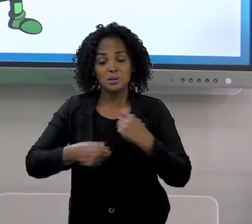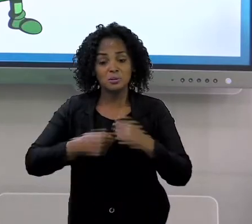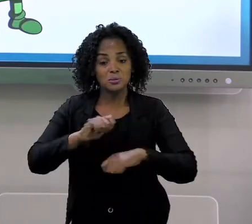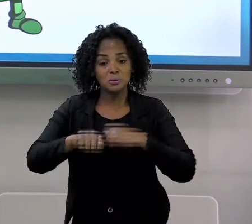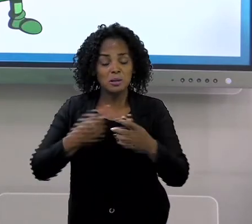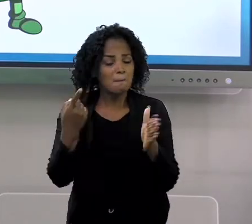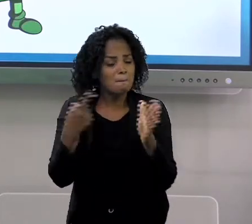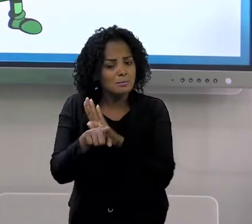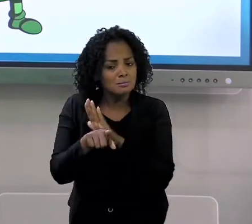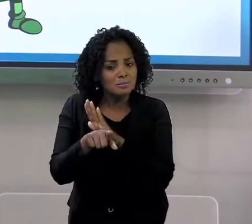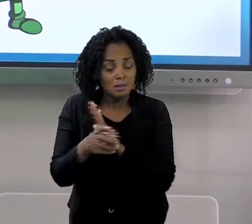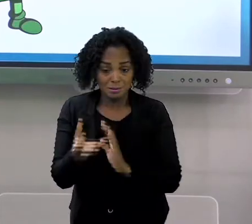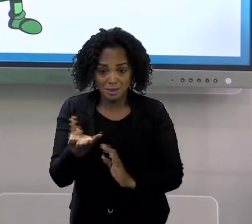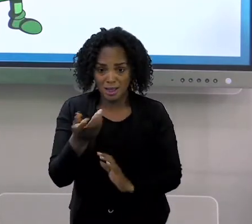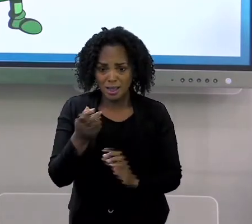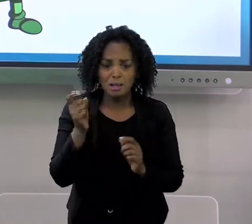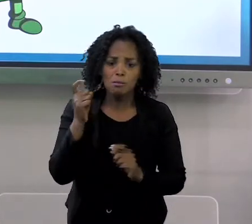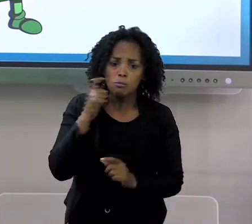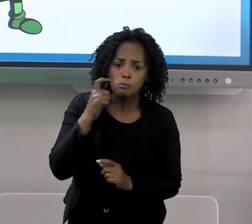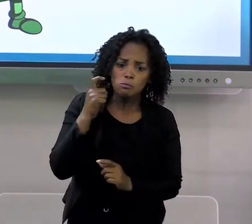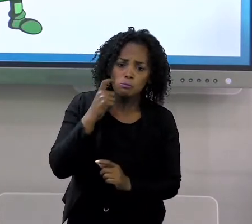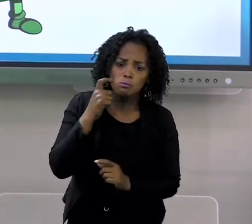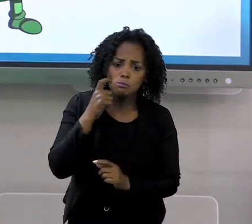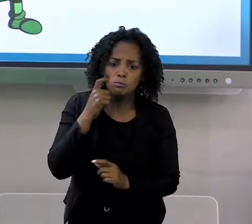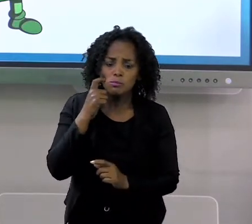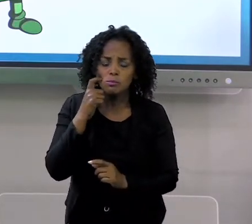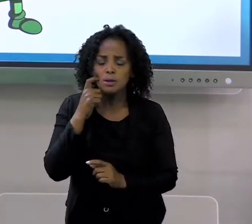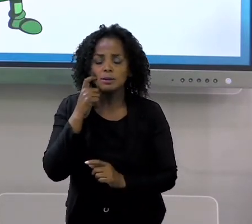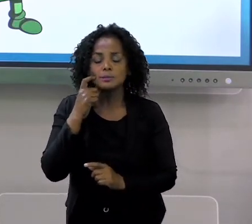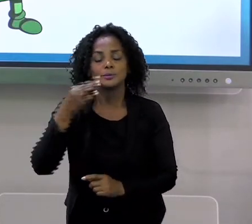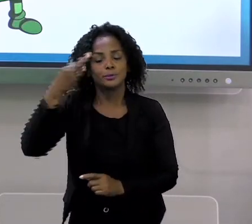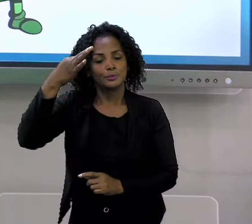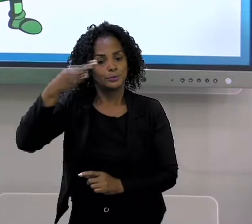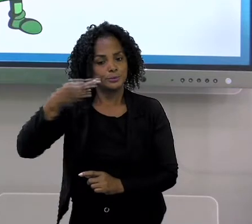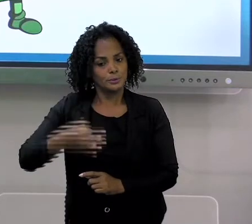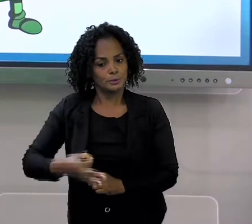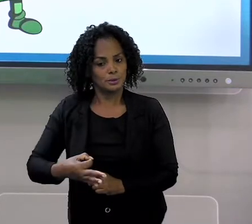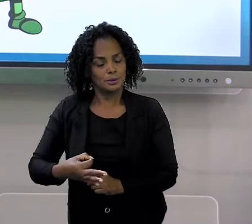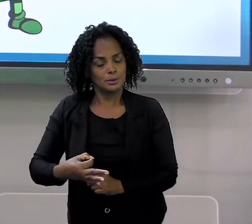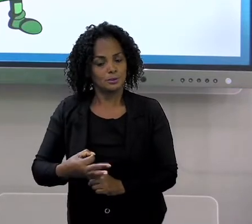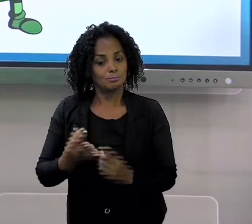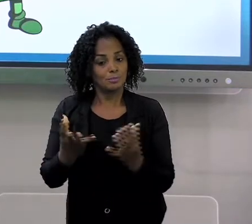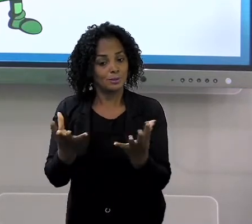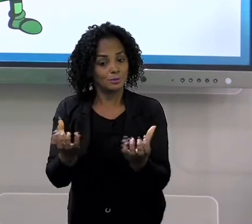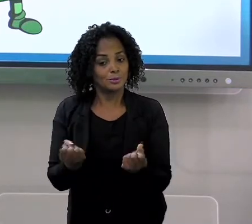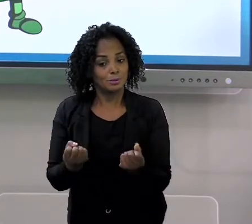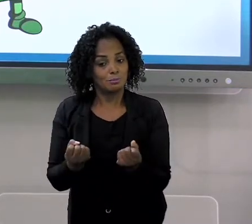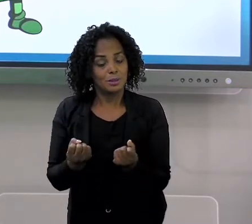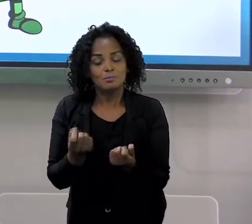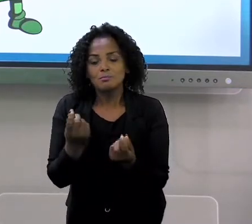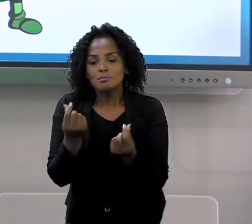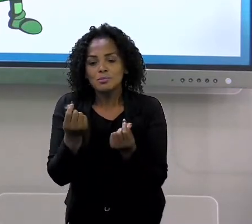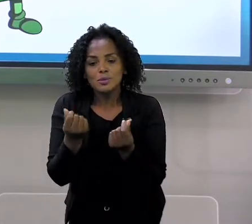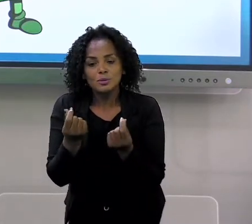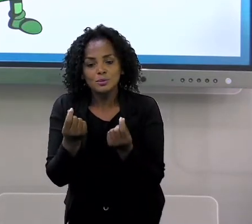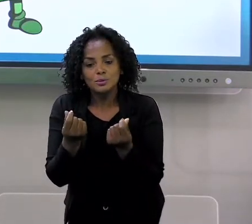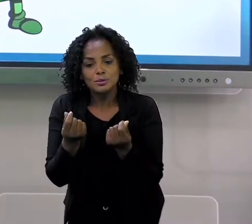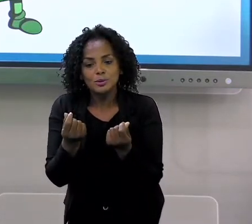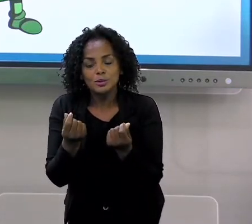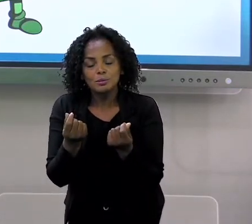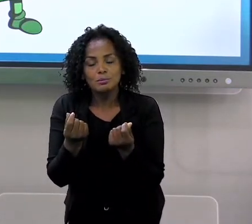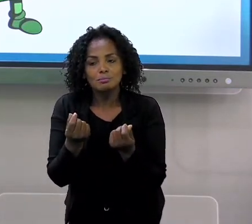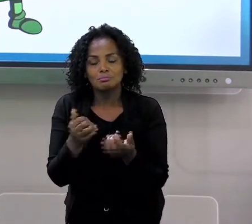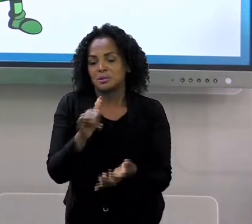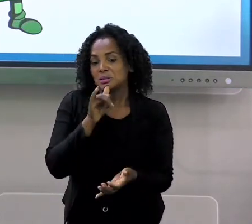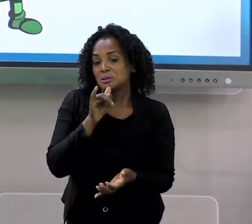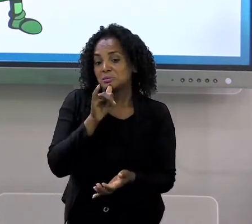bala? A gente acaba pegando, né? Mas o certo é a gente receber o dinheiro. A não ser quando a gente está querendo uma bala e a